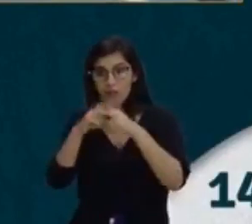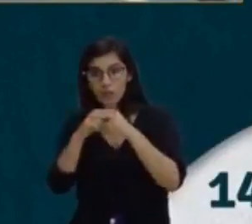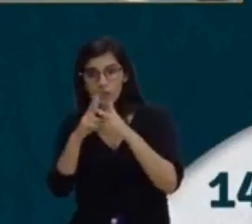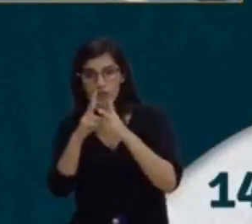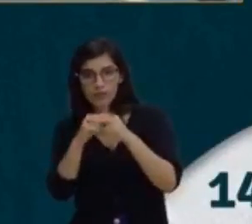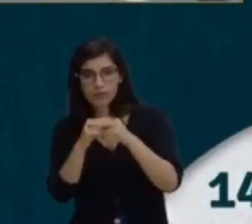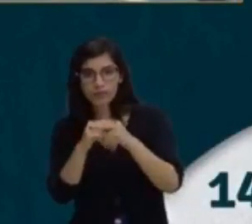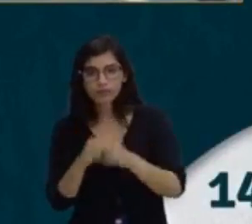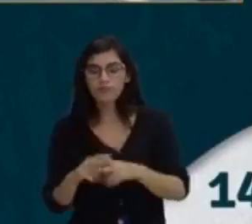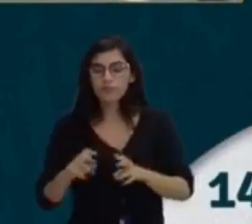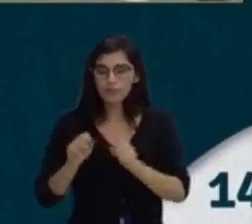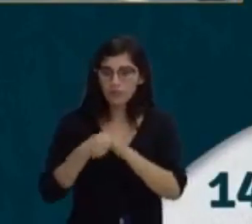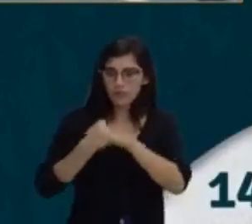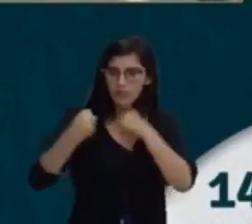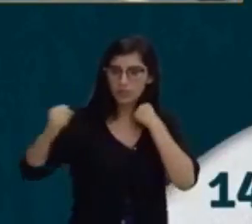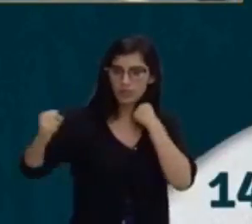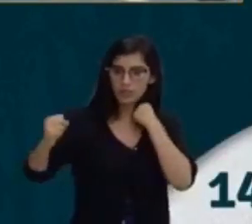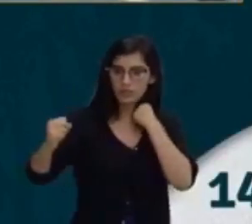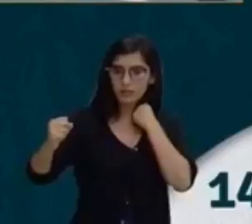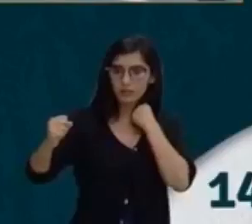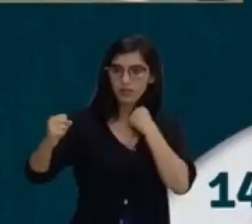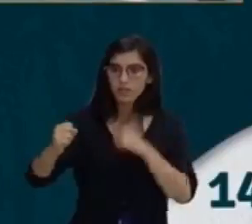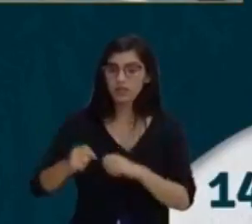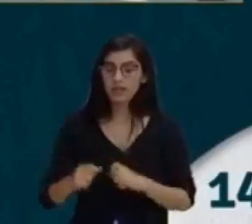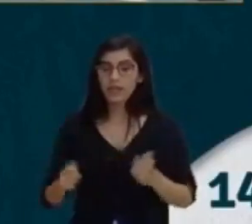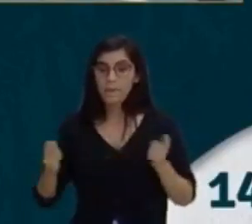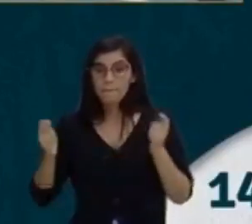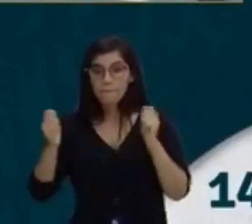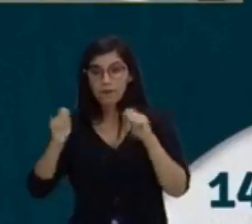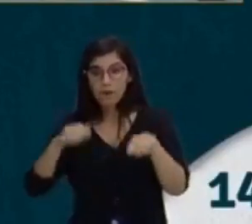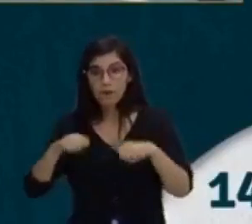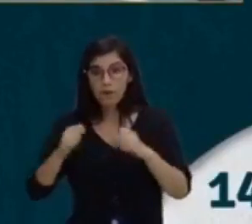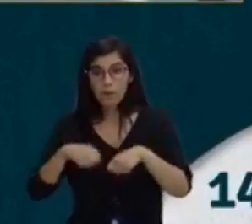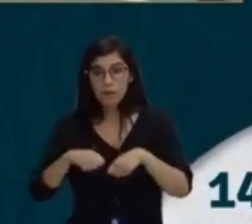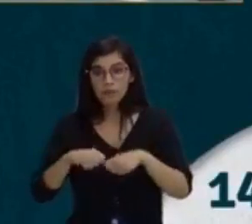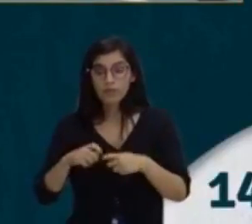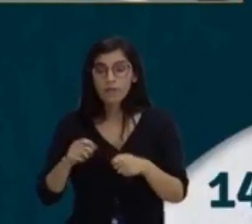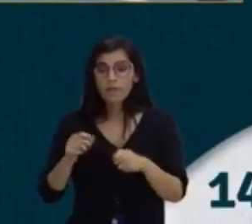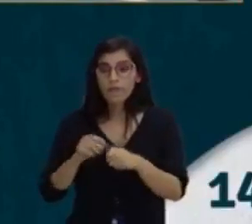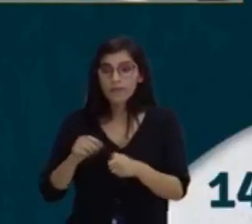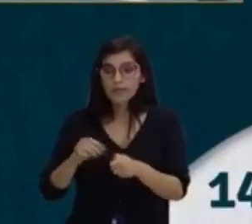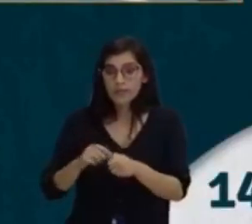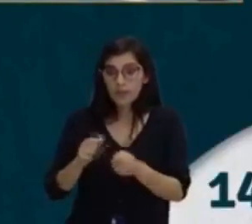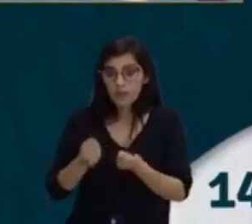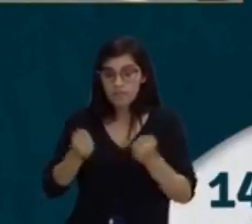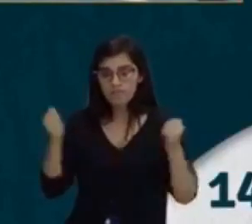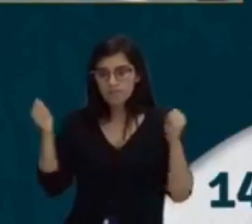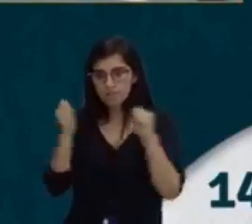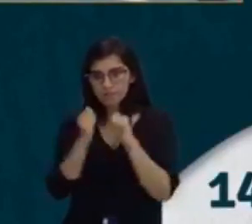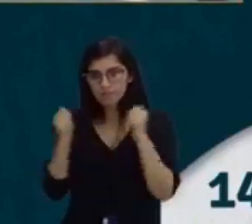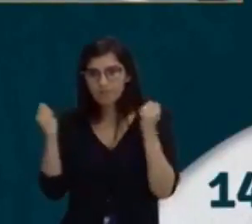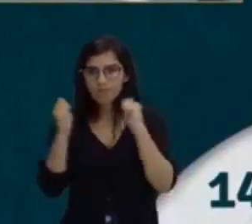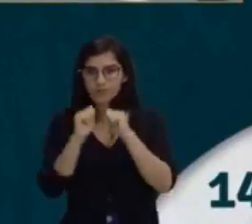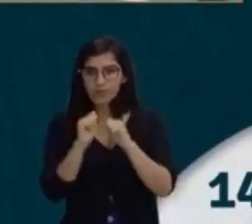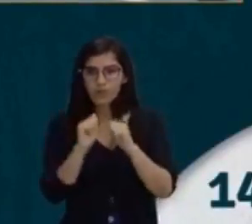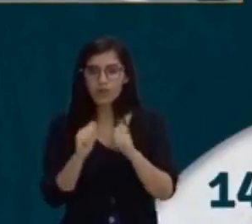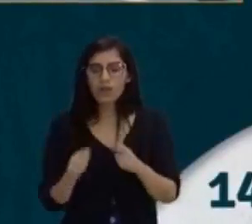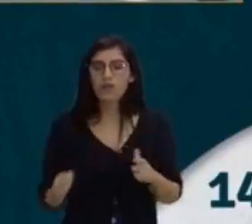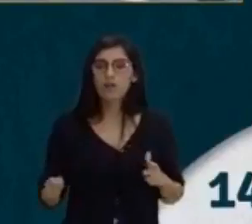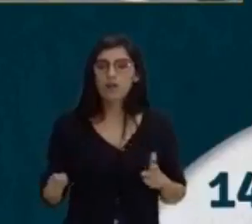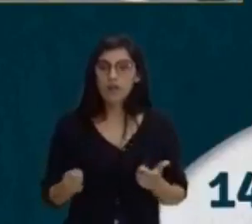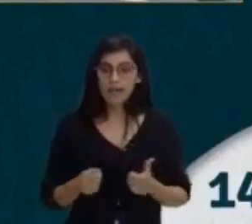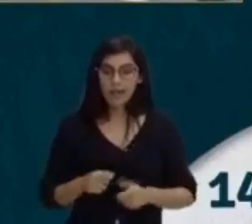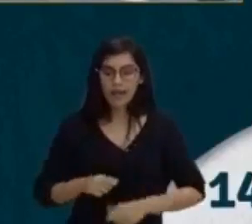resistência anaeróbica é a competência de poder realizar determinada atividade com